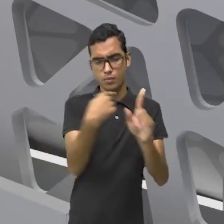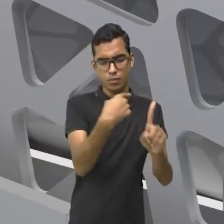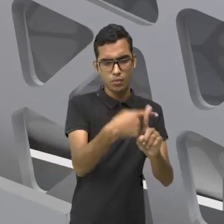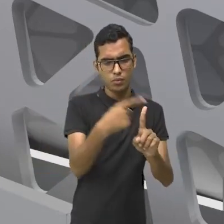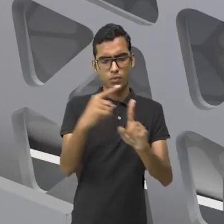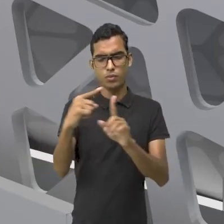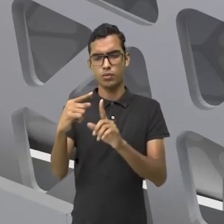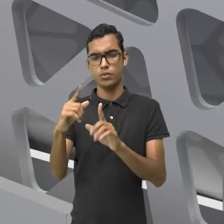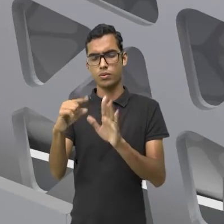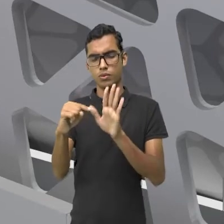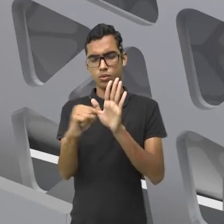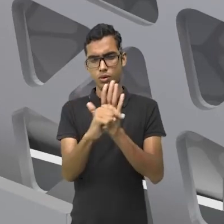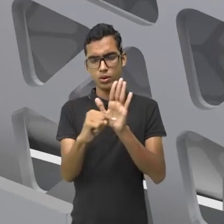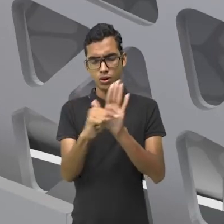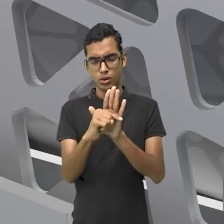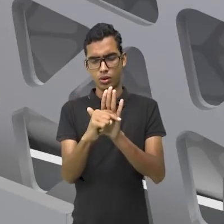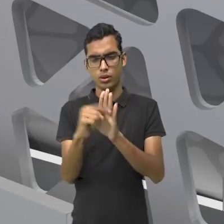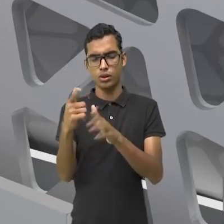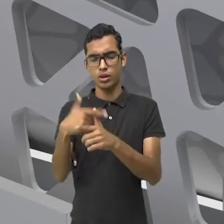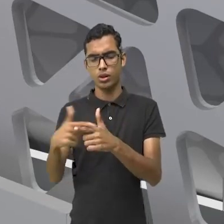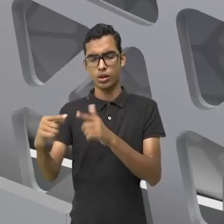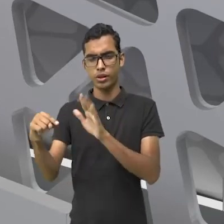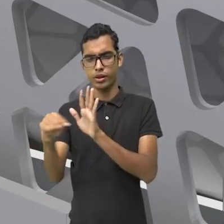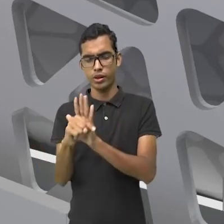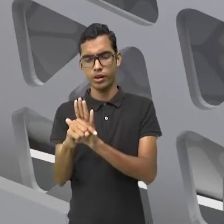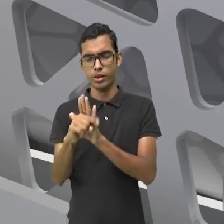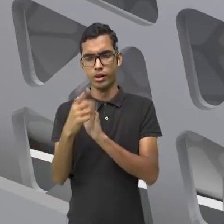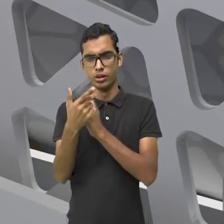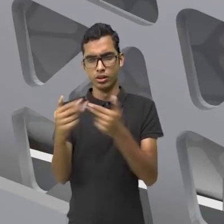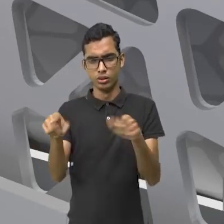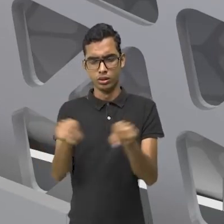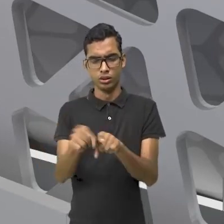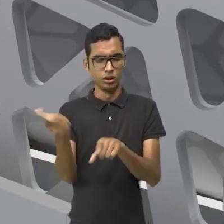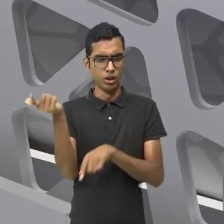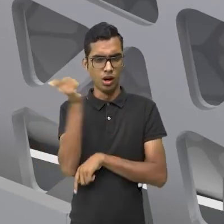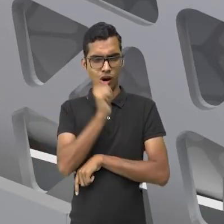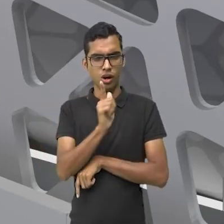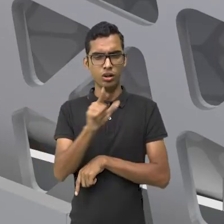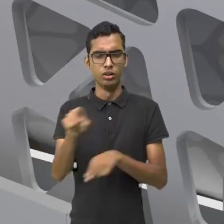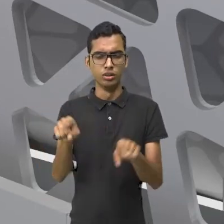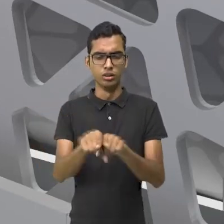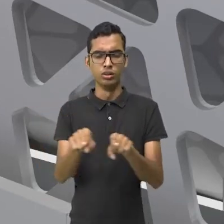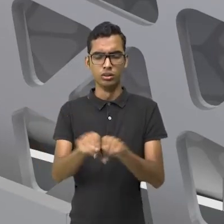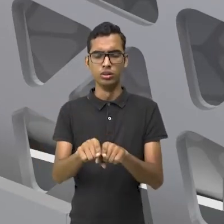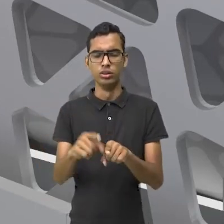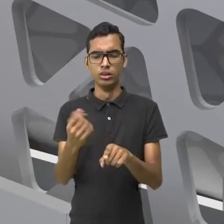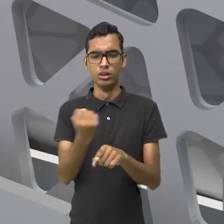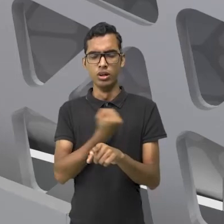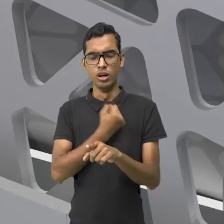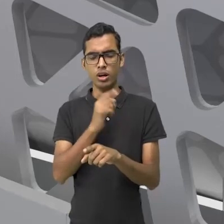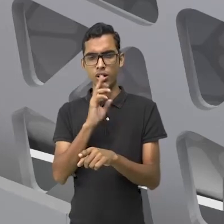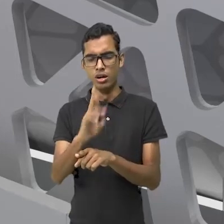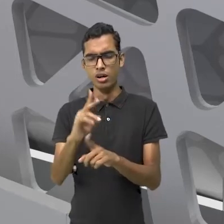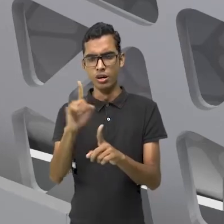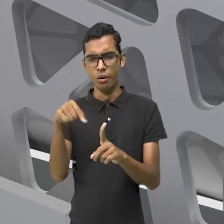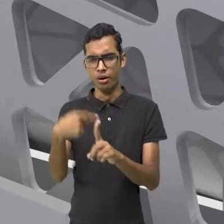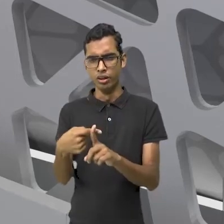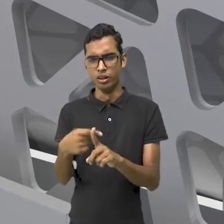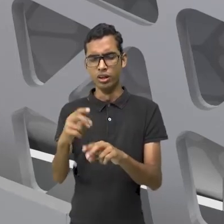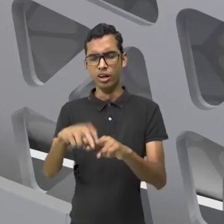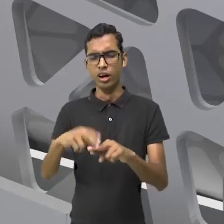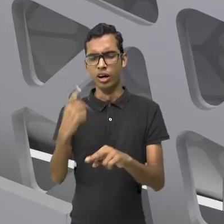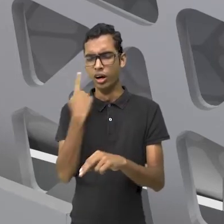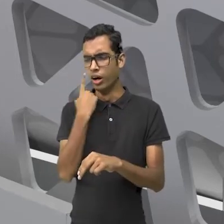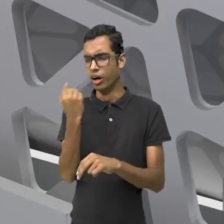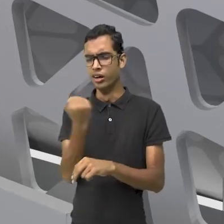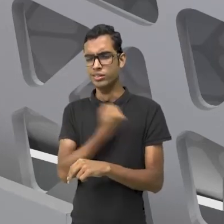negativos. Então, os pedaços que você vai obter serão também pedaços negativos. Por quê? Porque